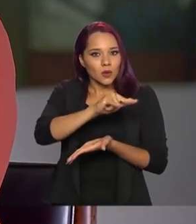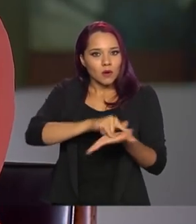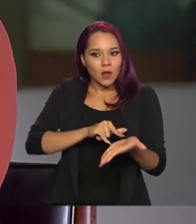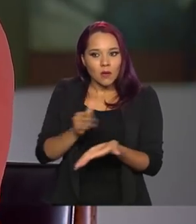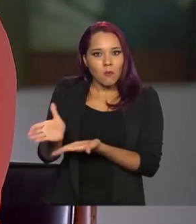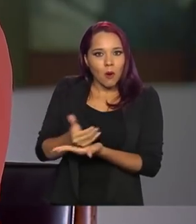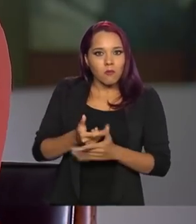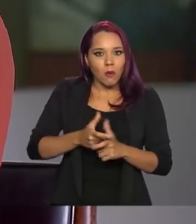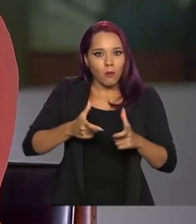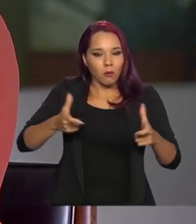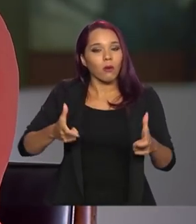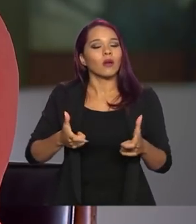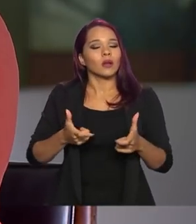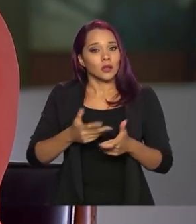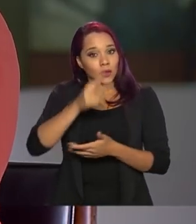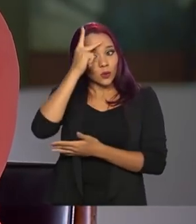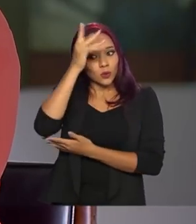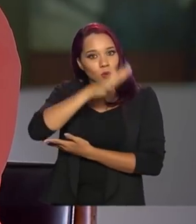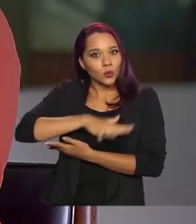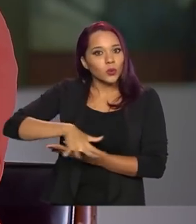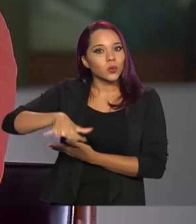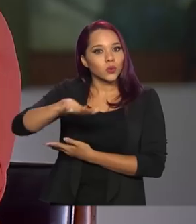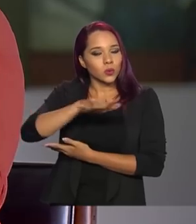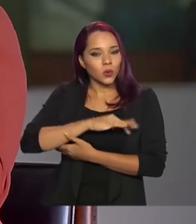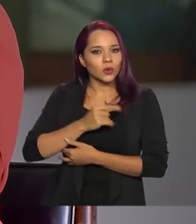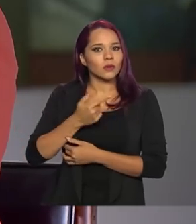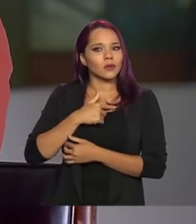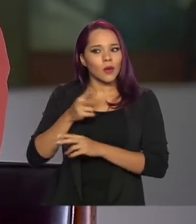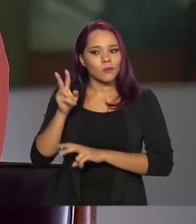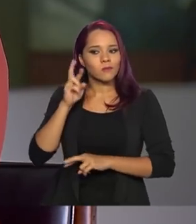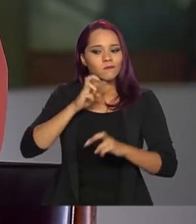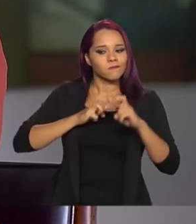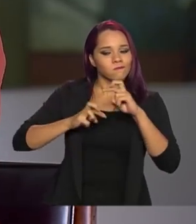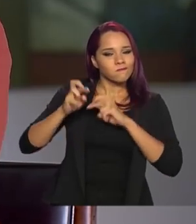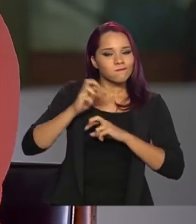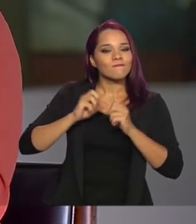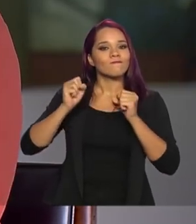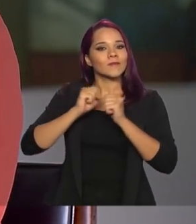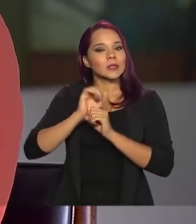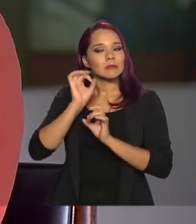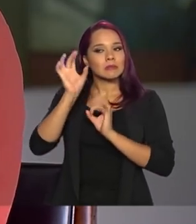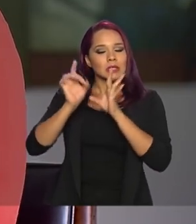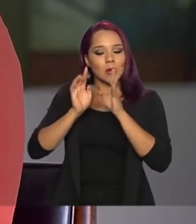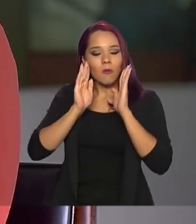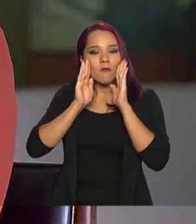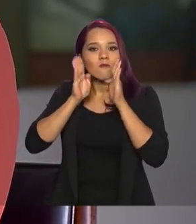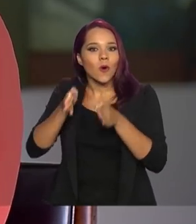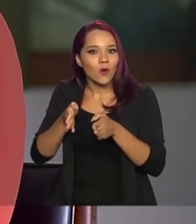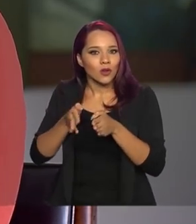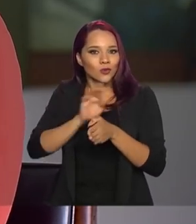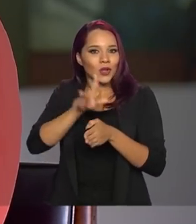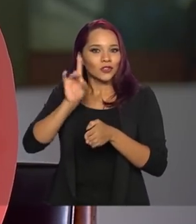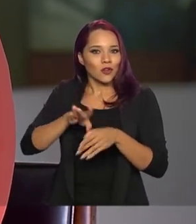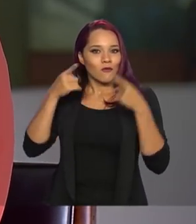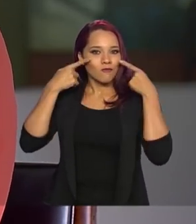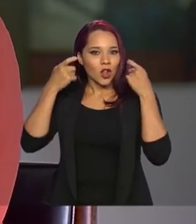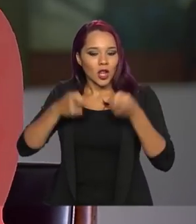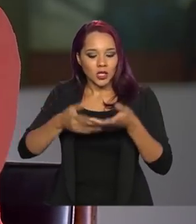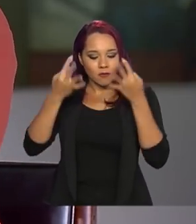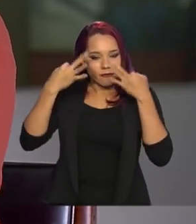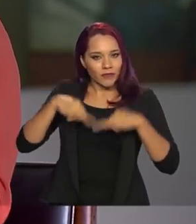surgir. Vamos todo mundo ter um olhar, uma atenção especial nesse momento. Não é só a violência